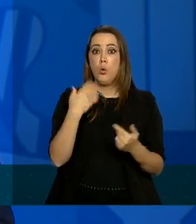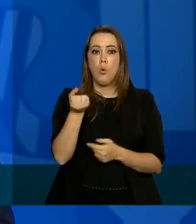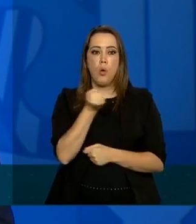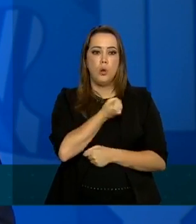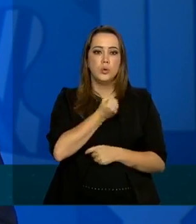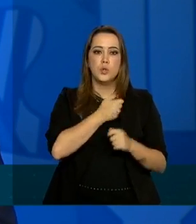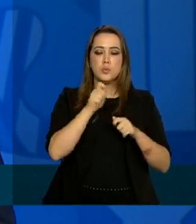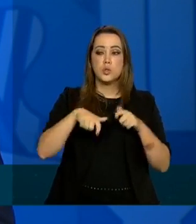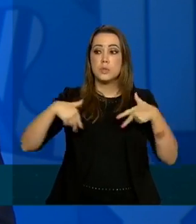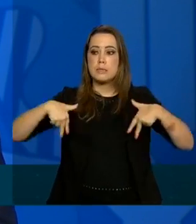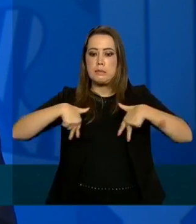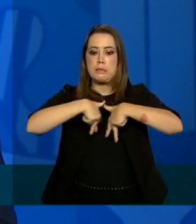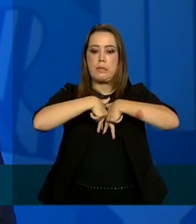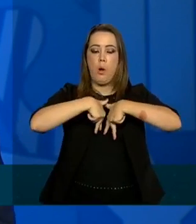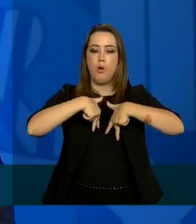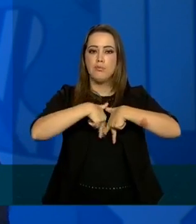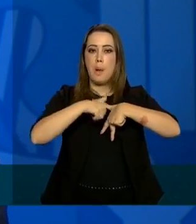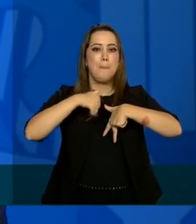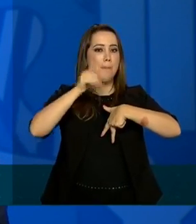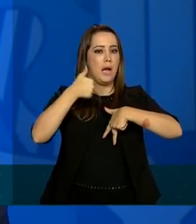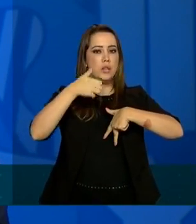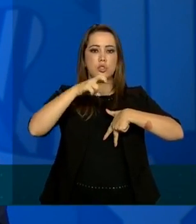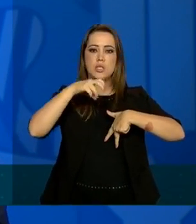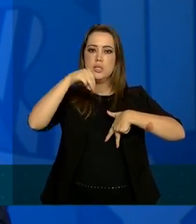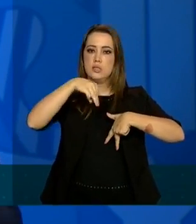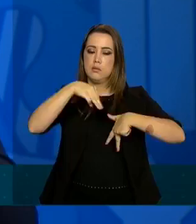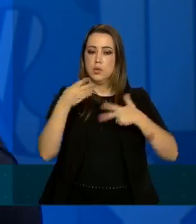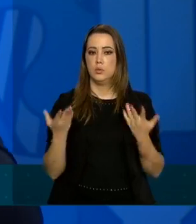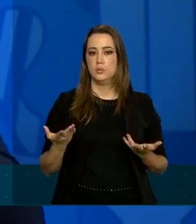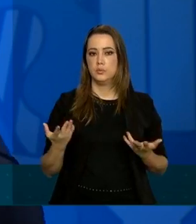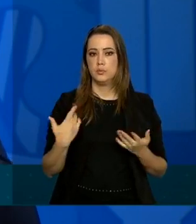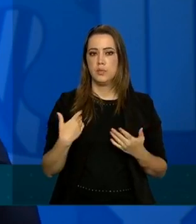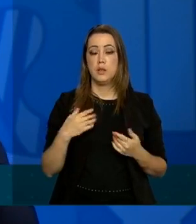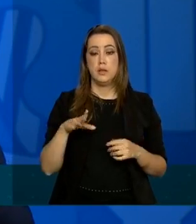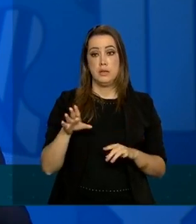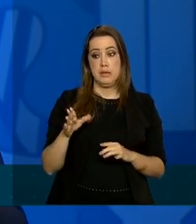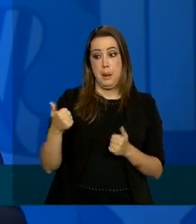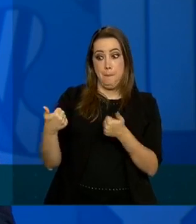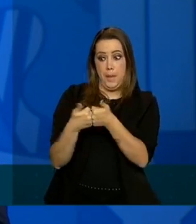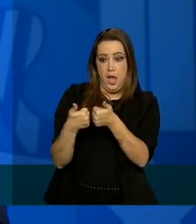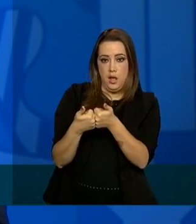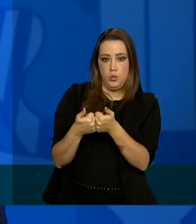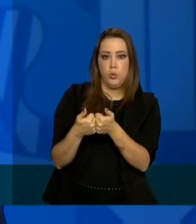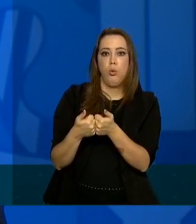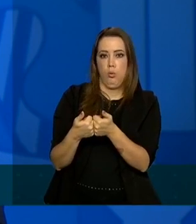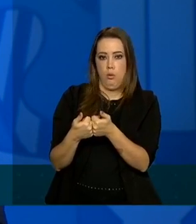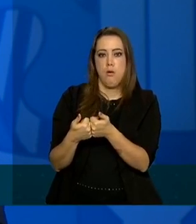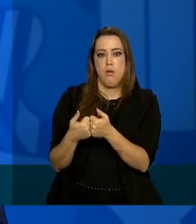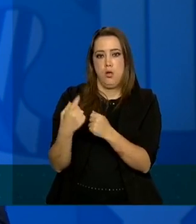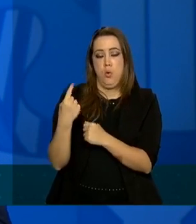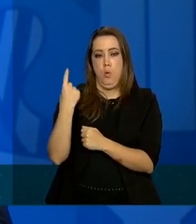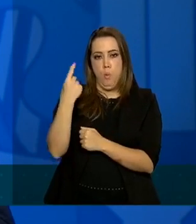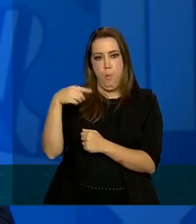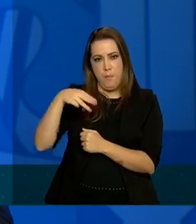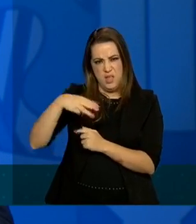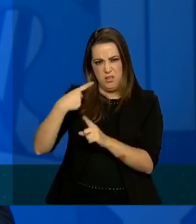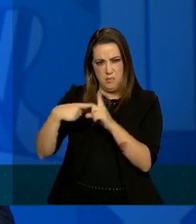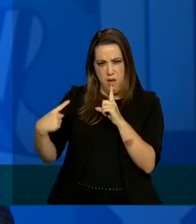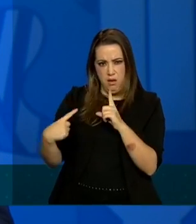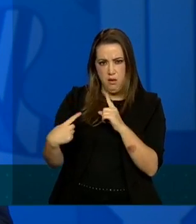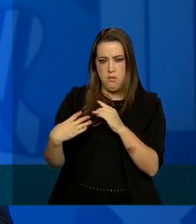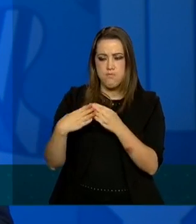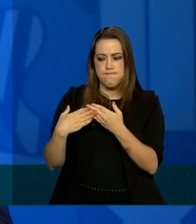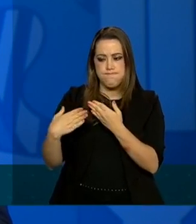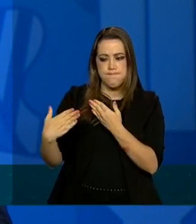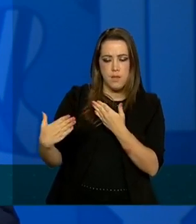quanto foram essas pessoas por mais de 15 minutos e aí e numa distância menos de um metro e meio e aí com isso você consegue